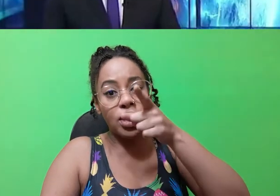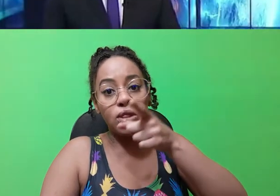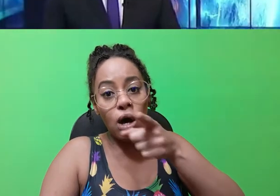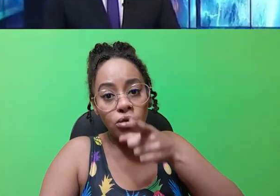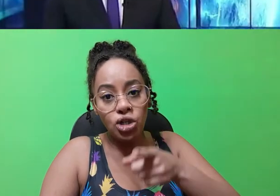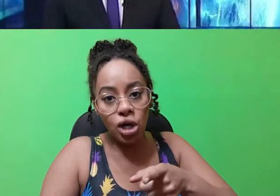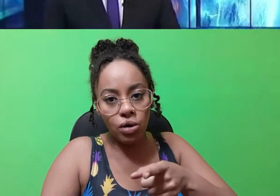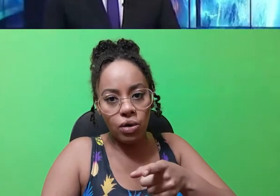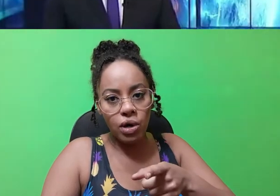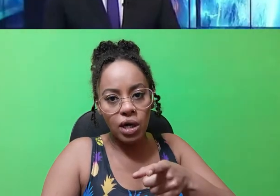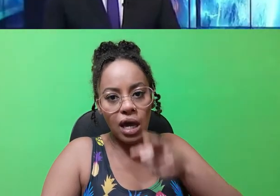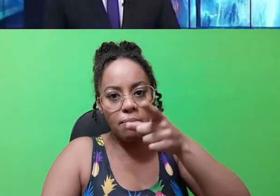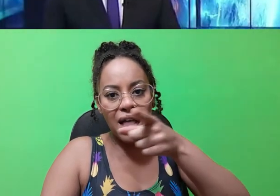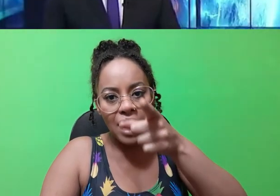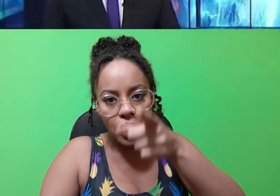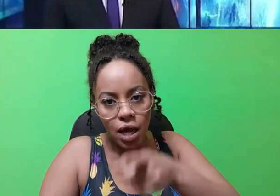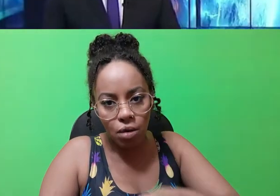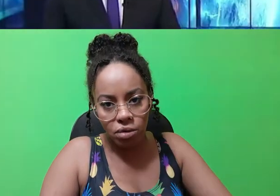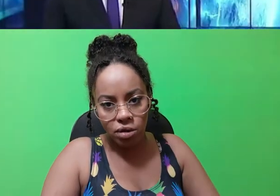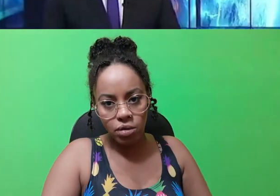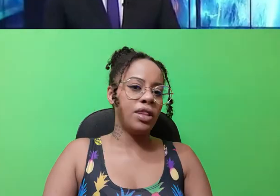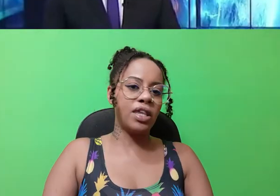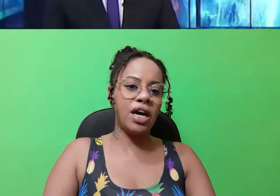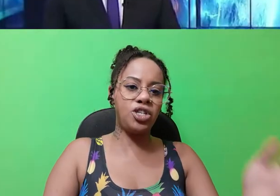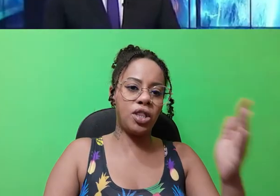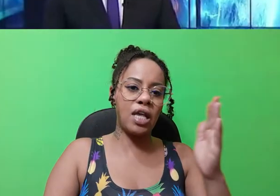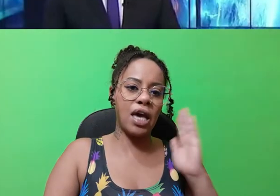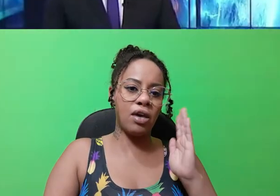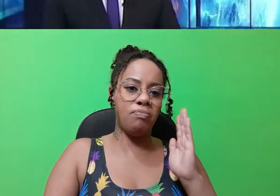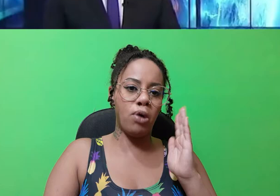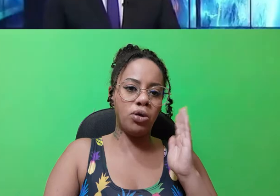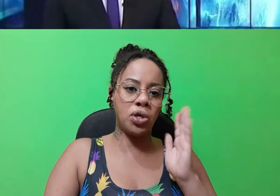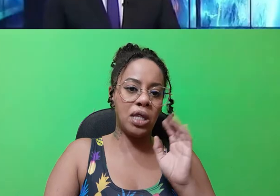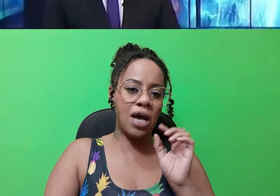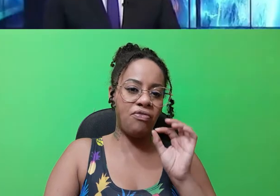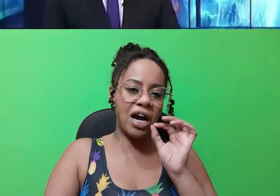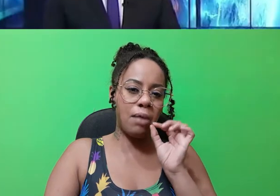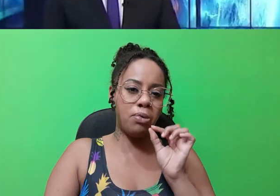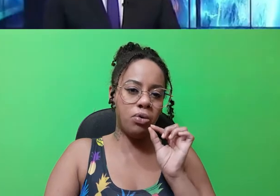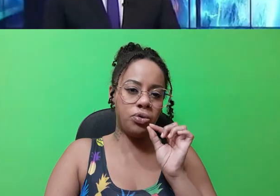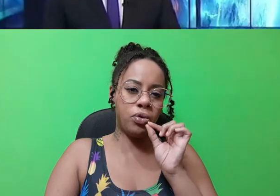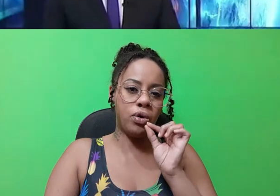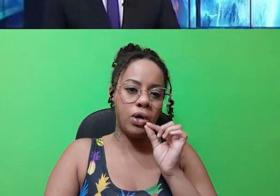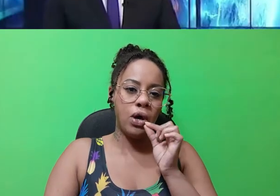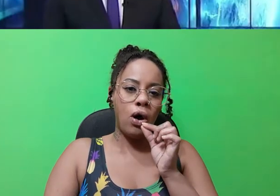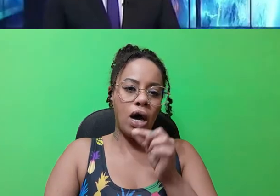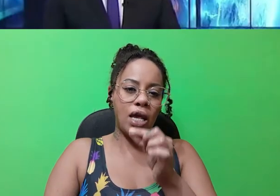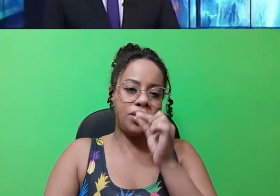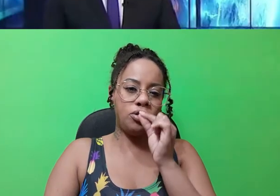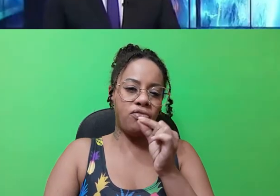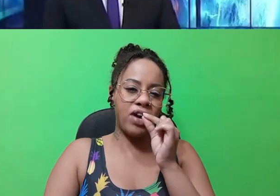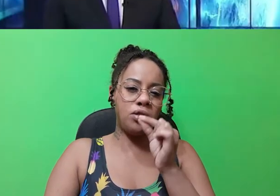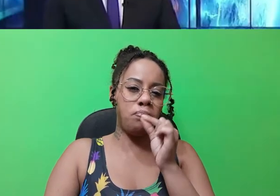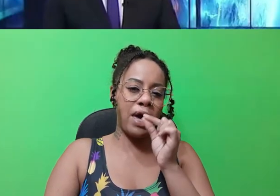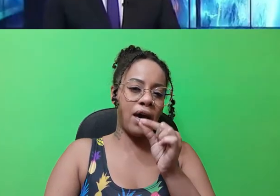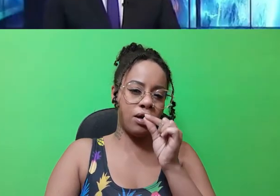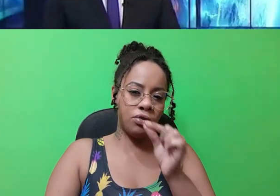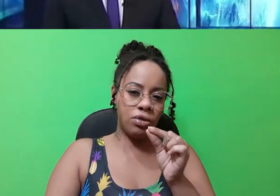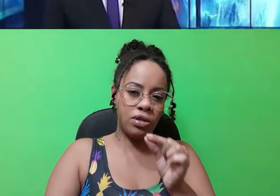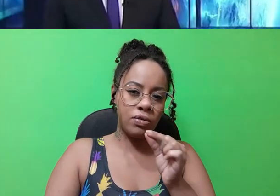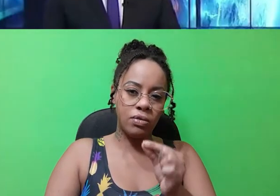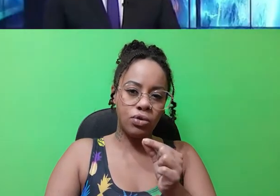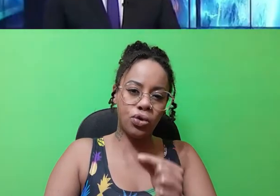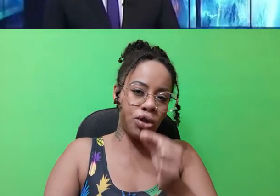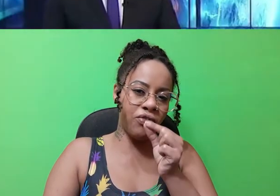eu só dou o tiro. Quem mata é Deus. Essa hashtag Bolsonaro vagabundo. Olha, se eu tivesse o